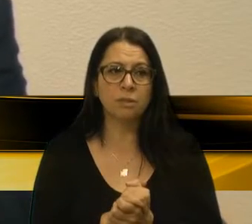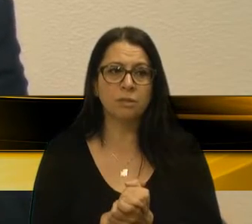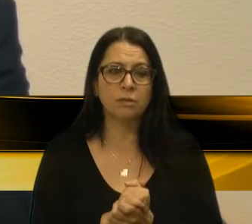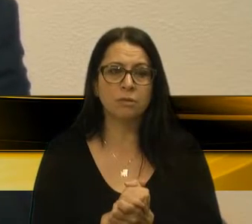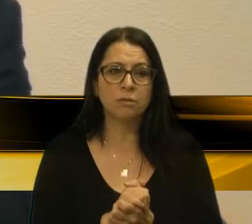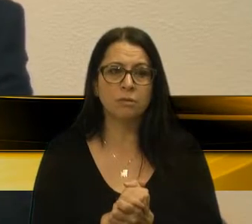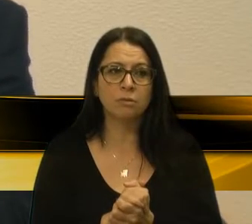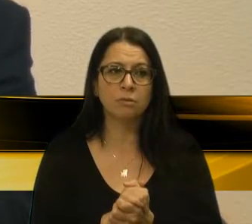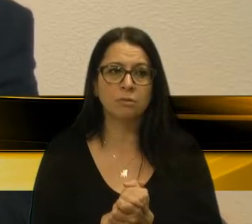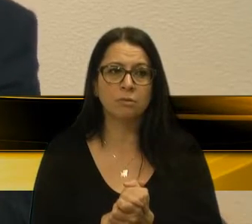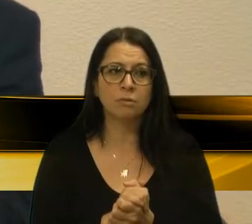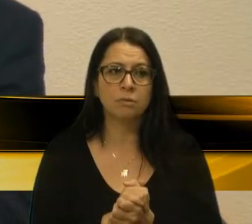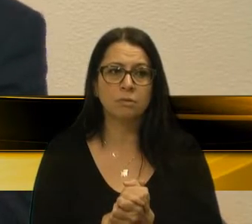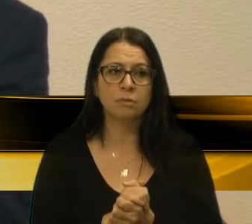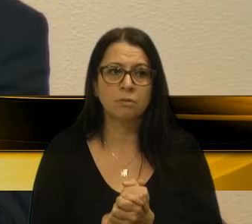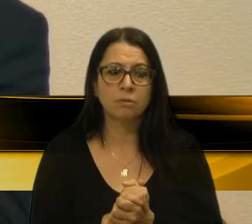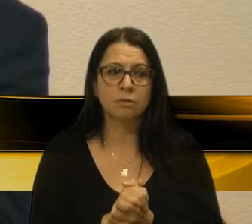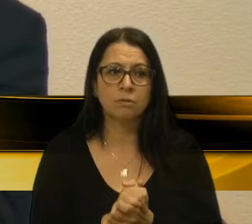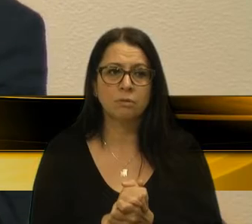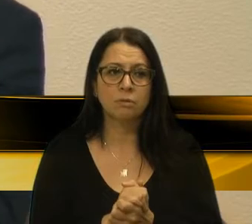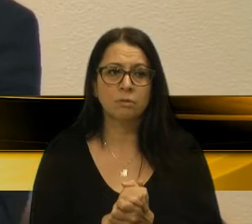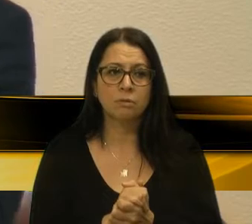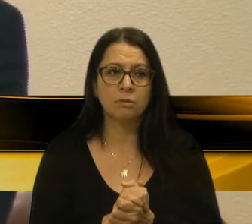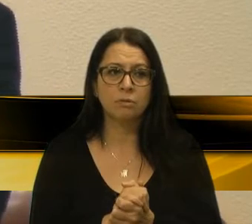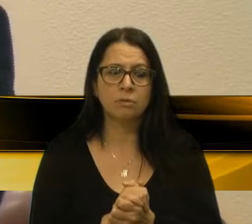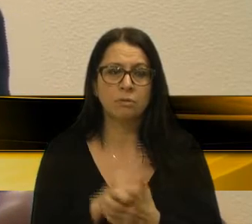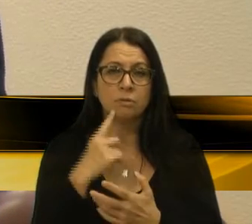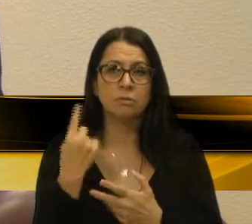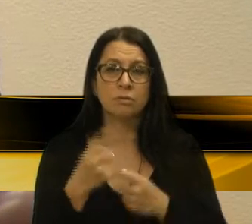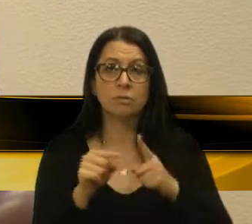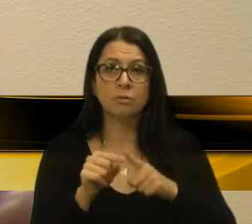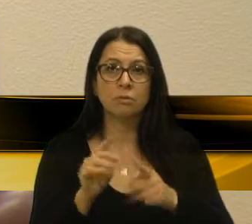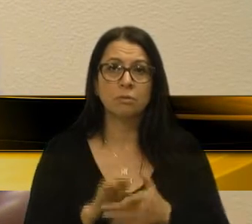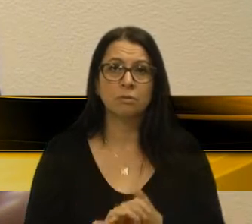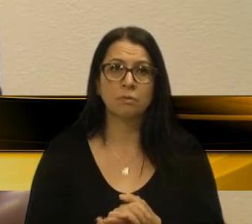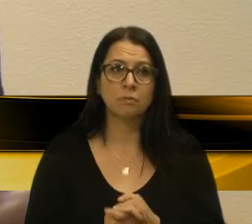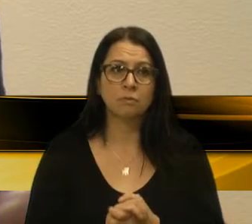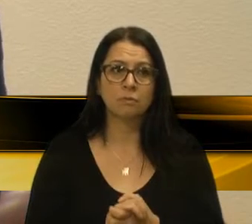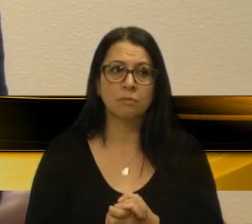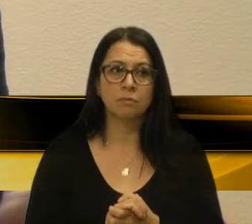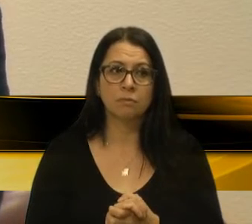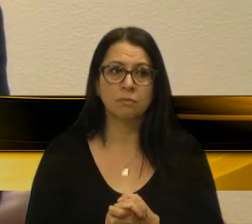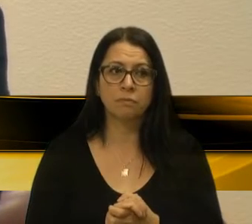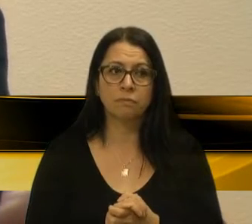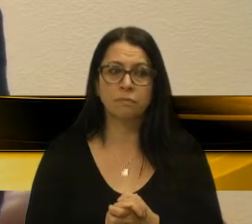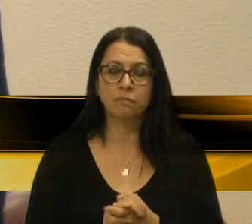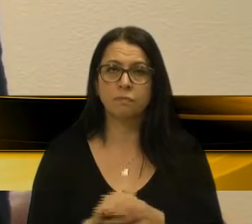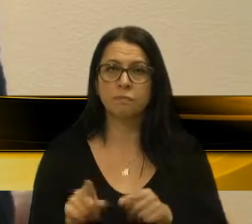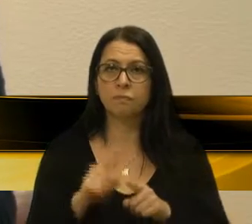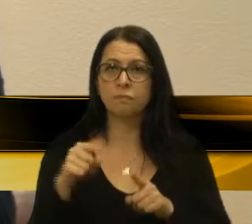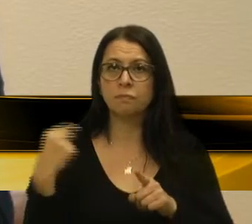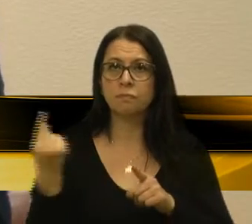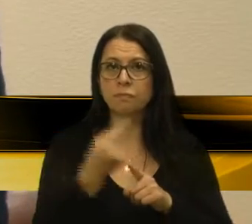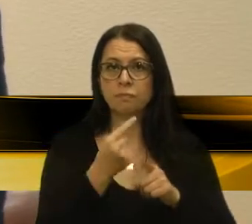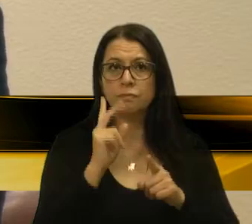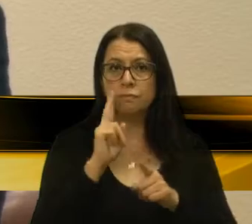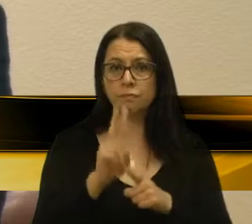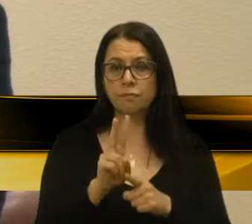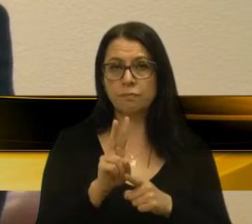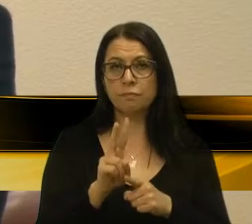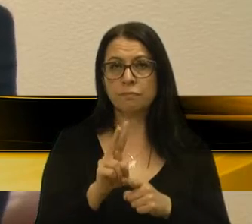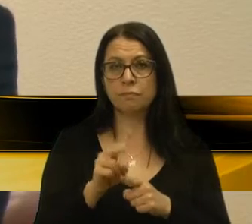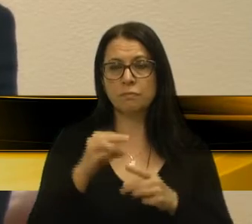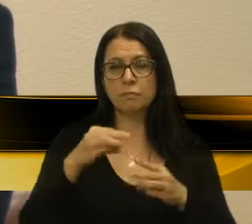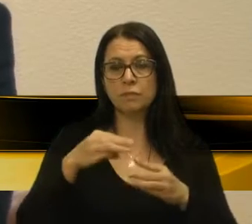importante, sim, que a gente tenha todas as informações desses casos, desses casos, eu já levei, inclusive, vereador, para o